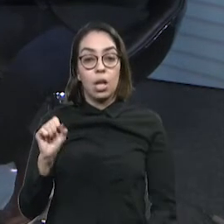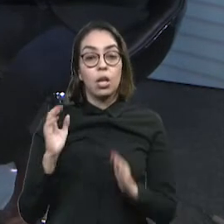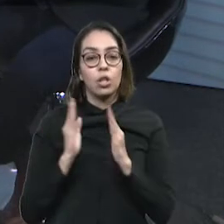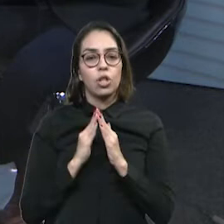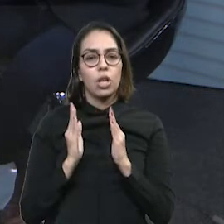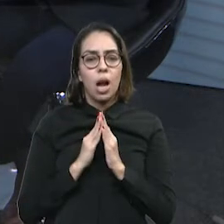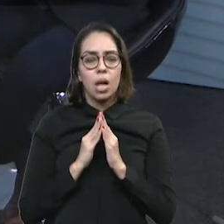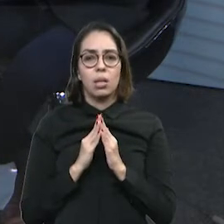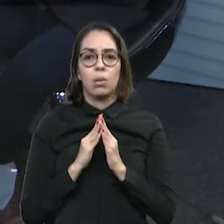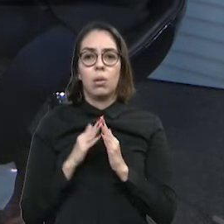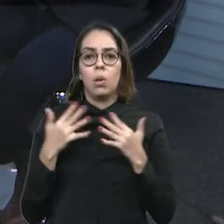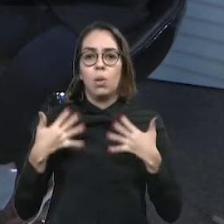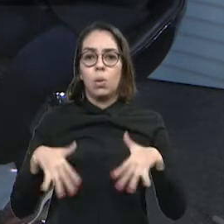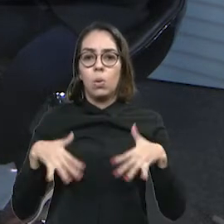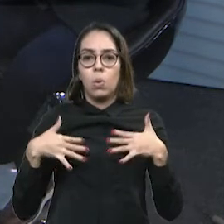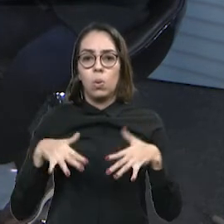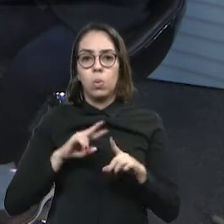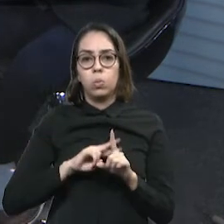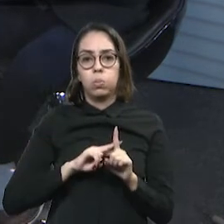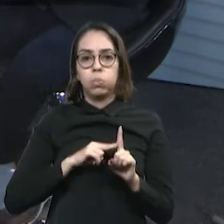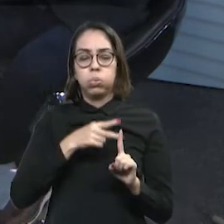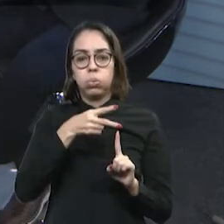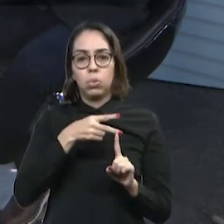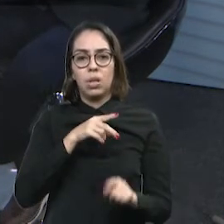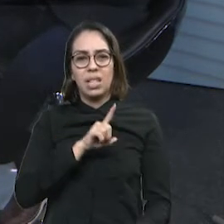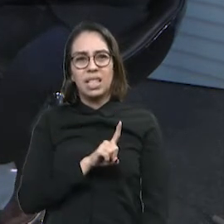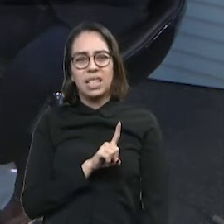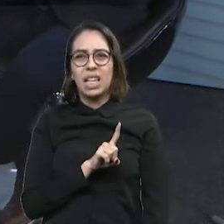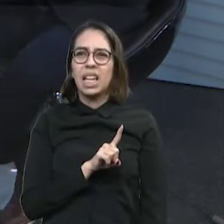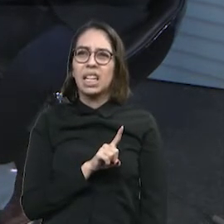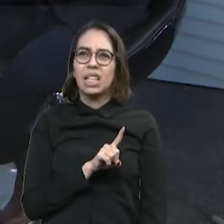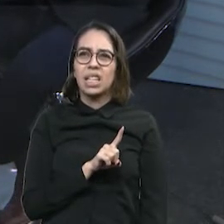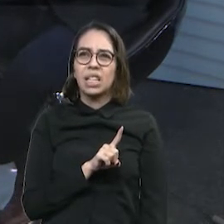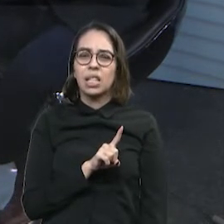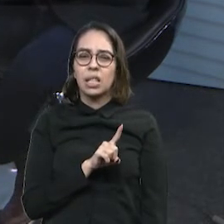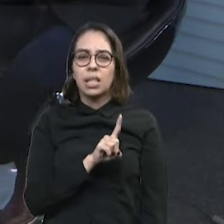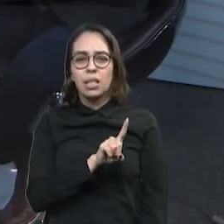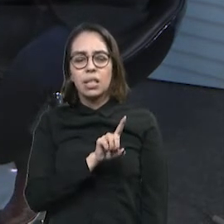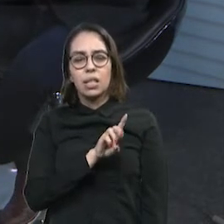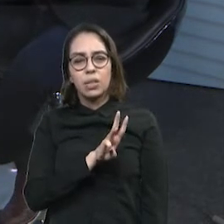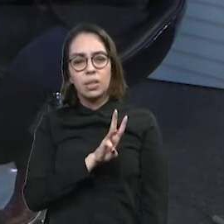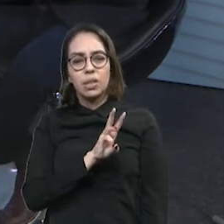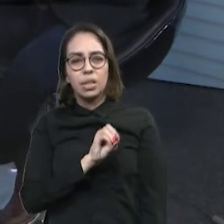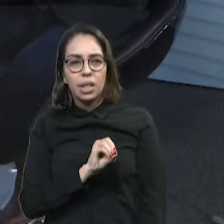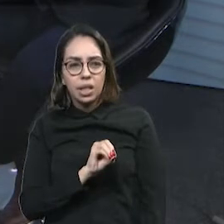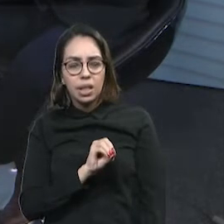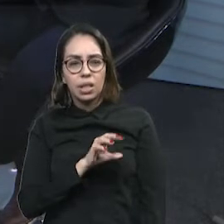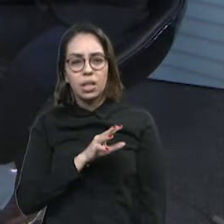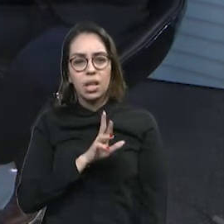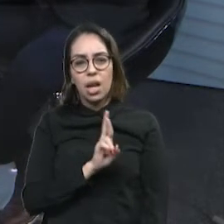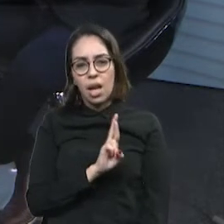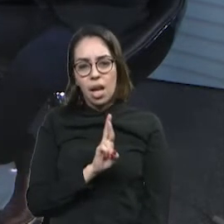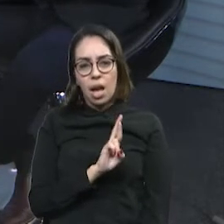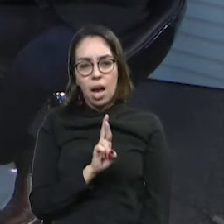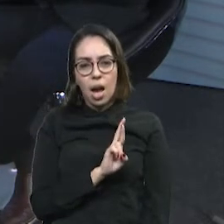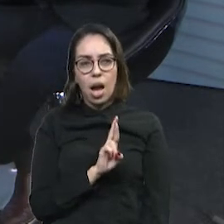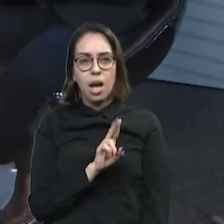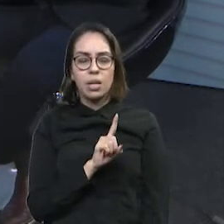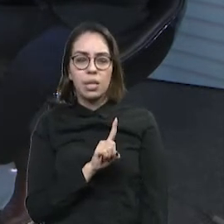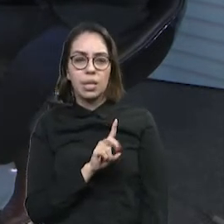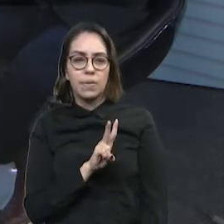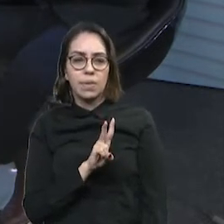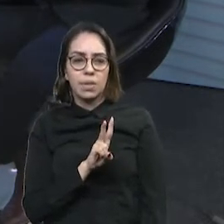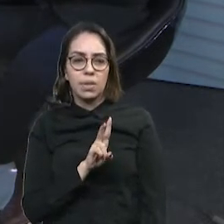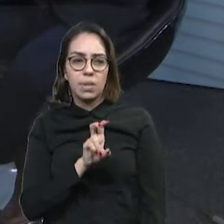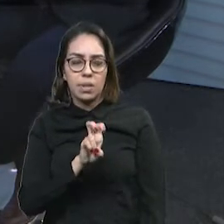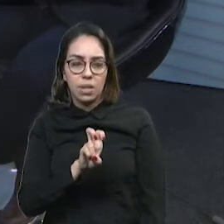o petróleo subiu para 100, e o bairro está mais de... Chegou a 130, depois foi para 124, o grande, né? 125, 126, por